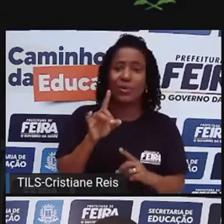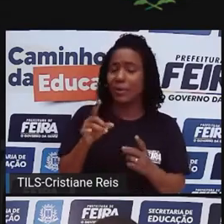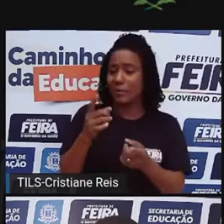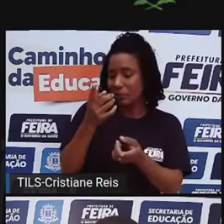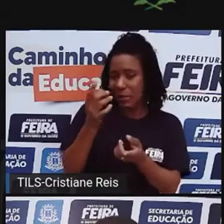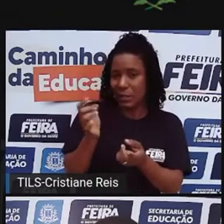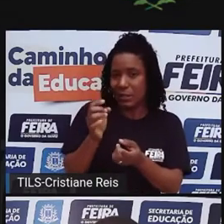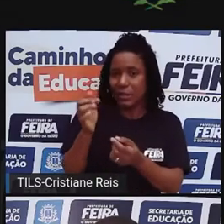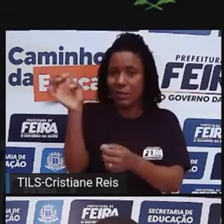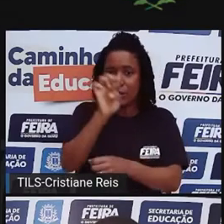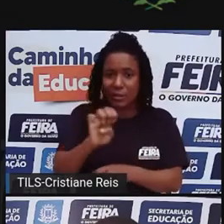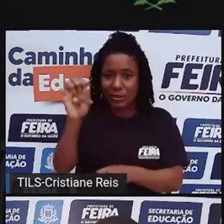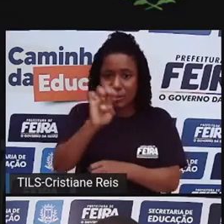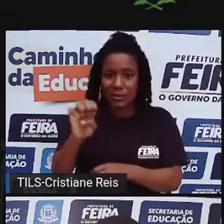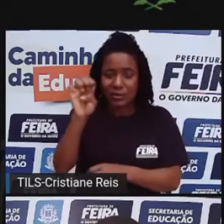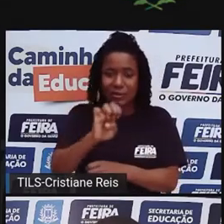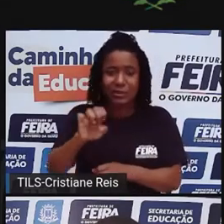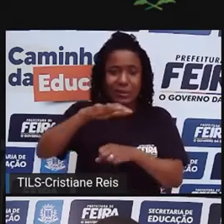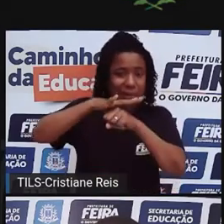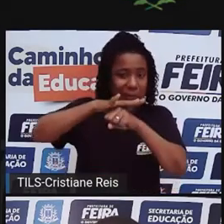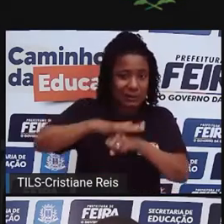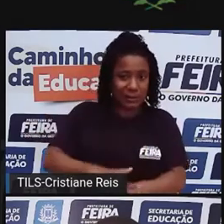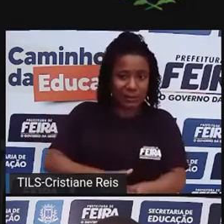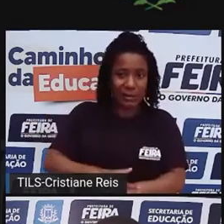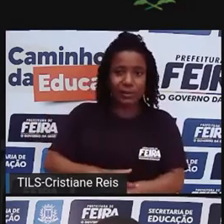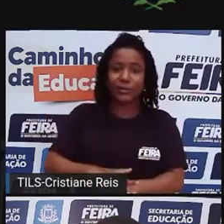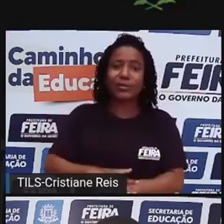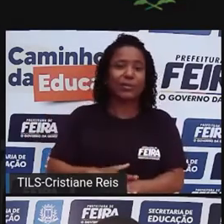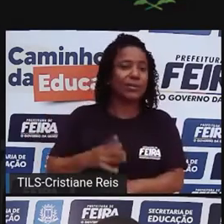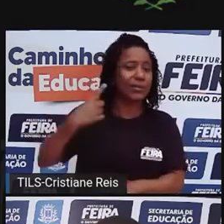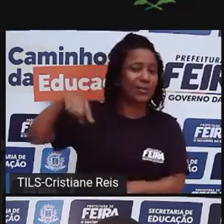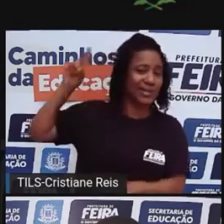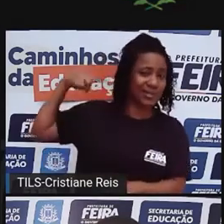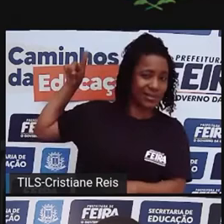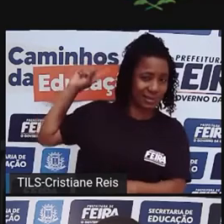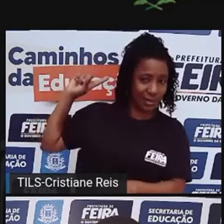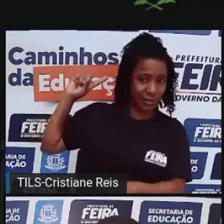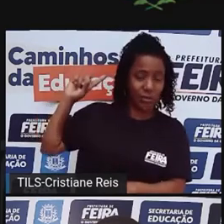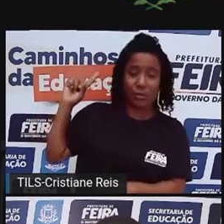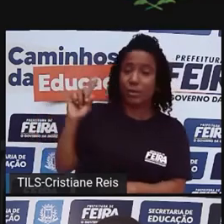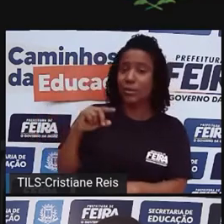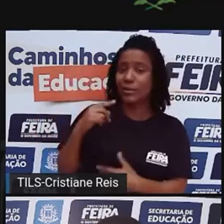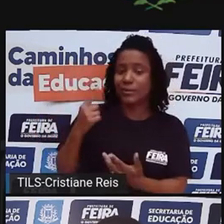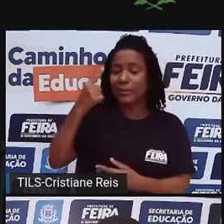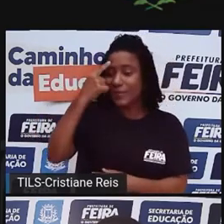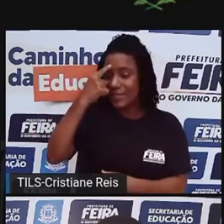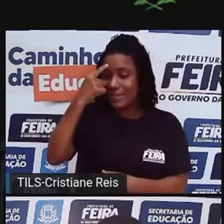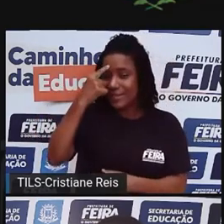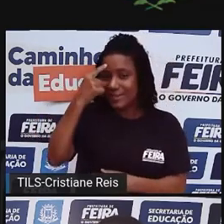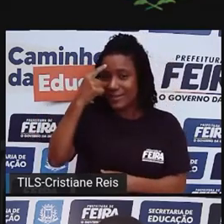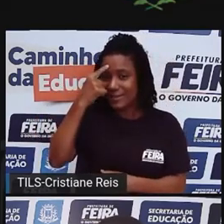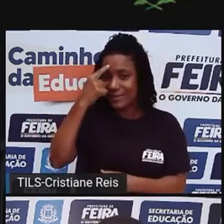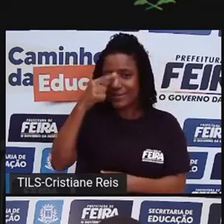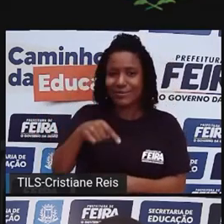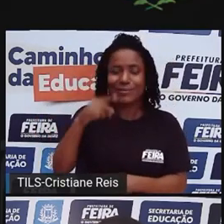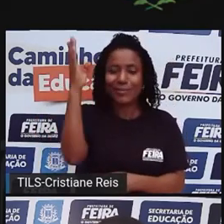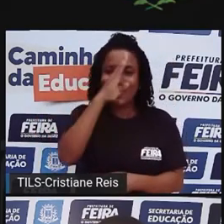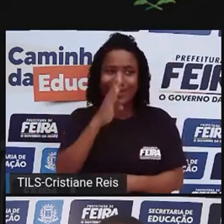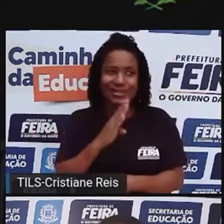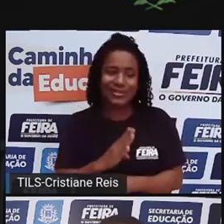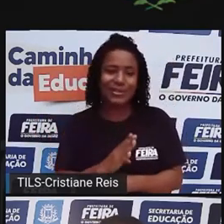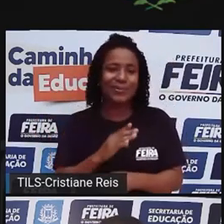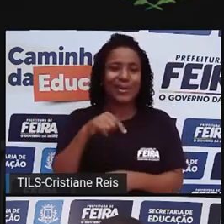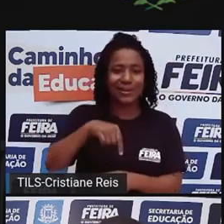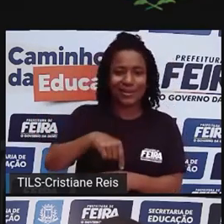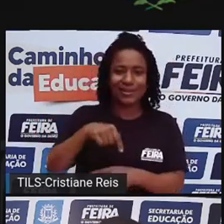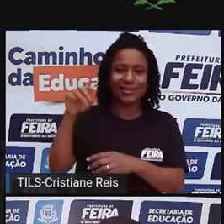Tudo aquilo que faz parte das nossas constituições, desde a falsa ideia da descoberta do Brasil, né? Com